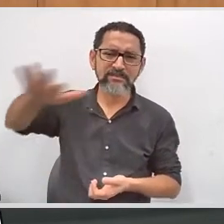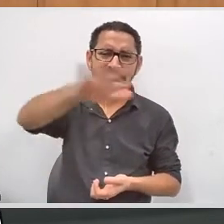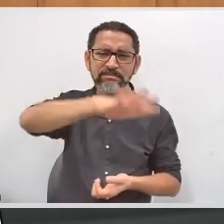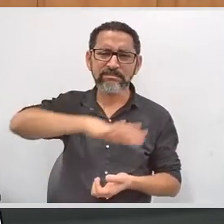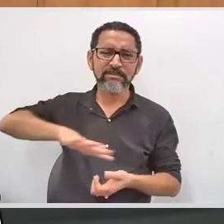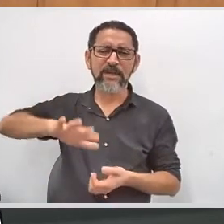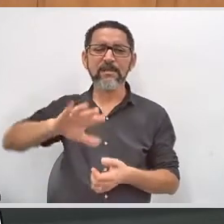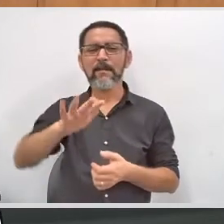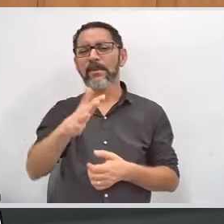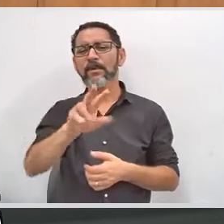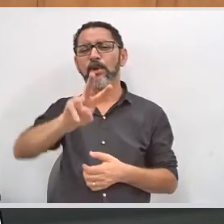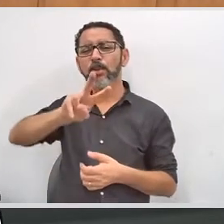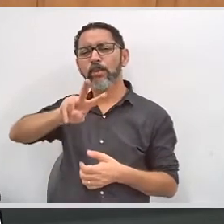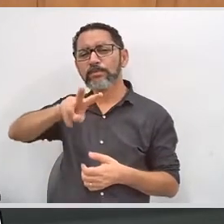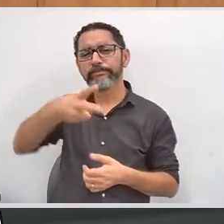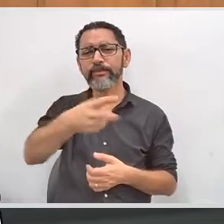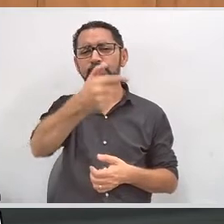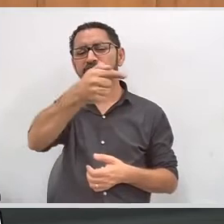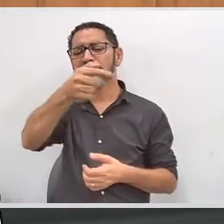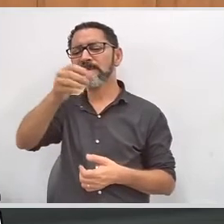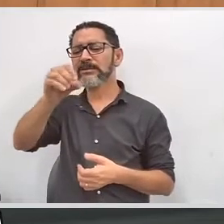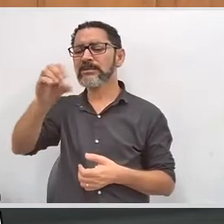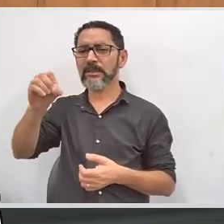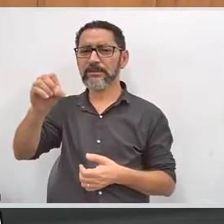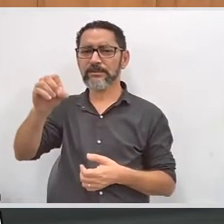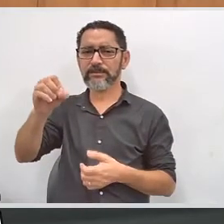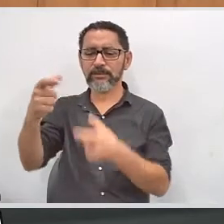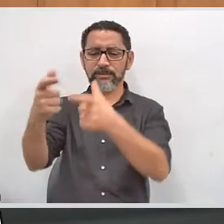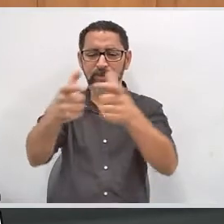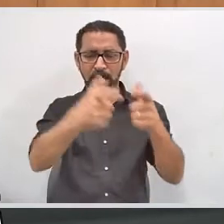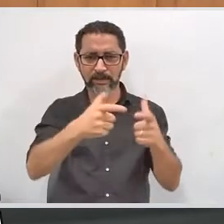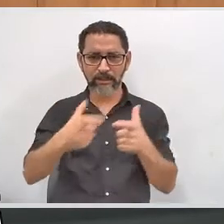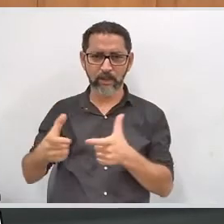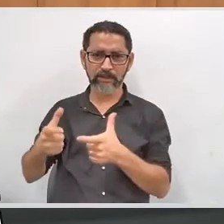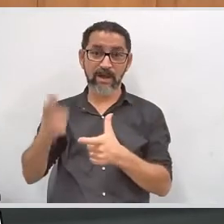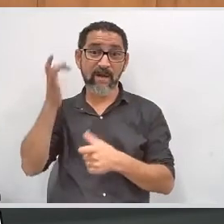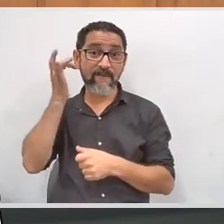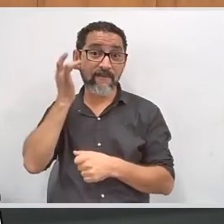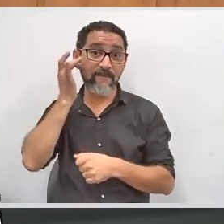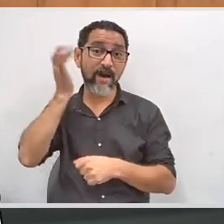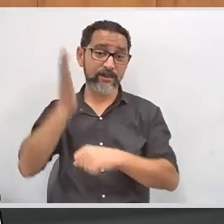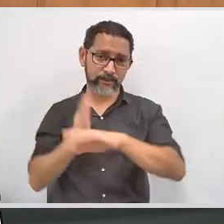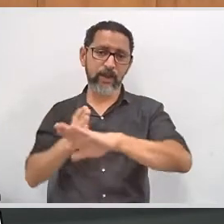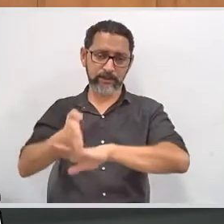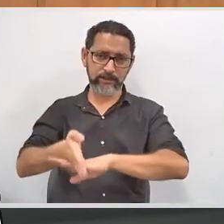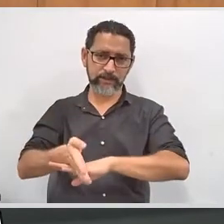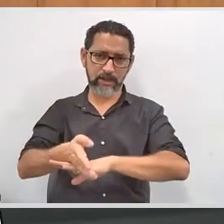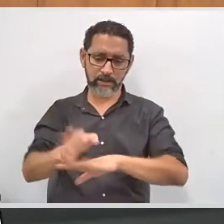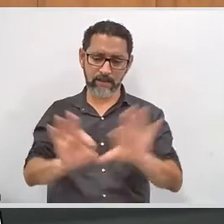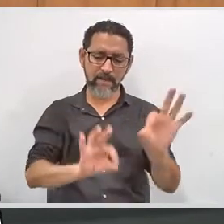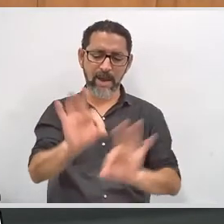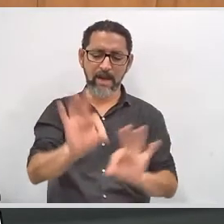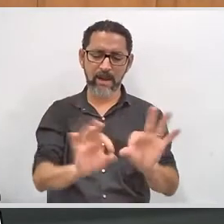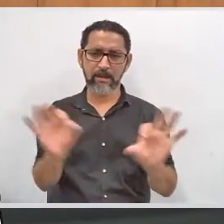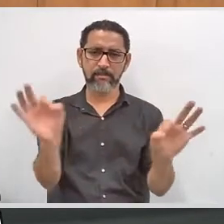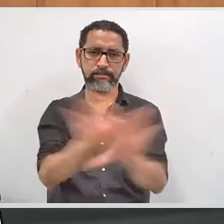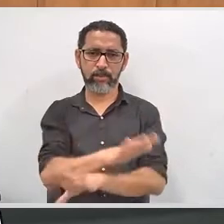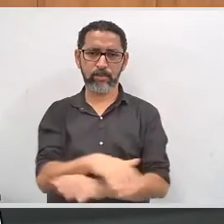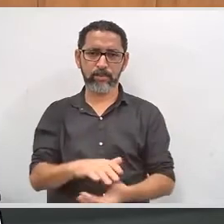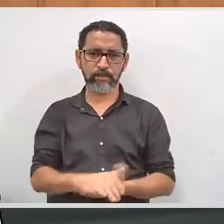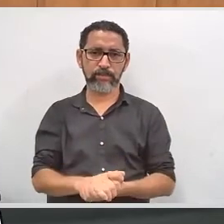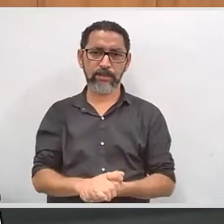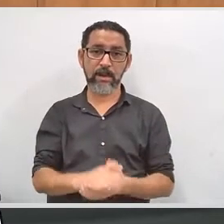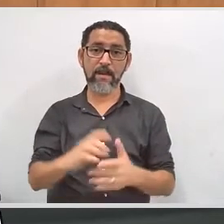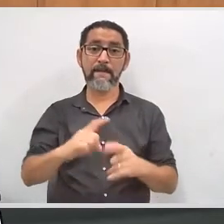2.700 sessões de fácil acesso. Preparadas. Preparadas para recebê-los. Contra